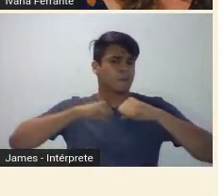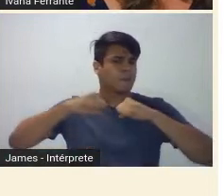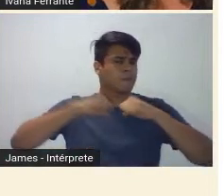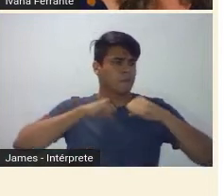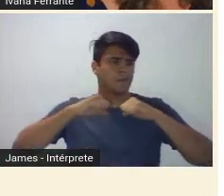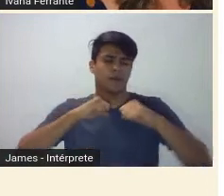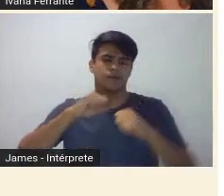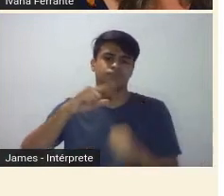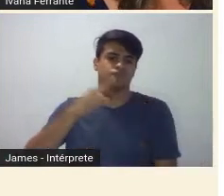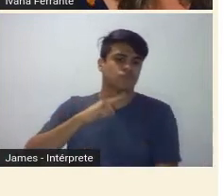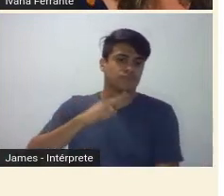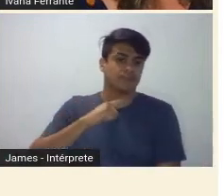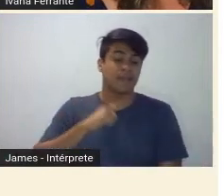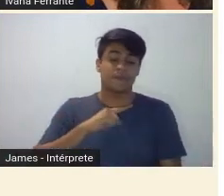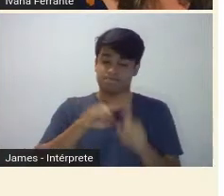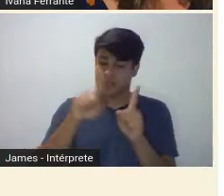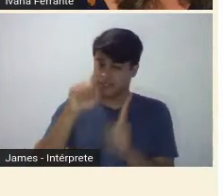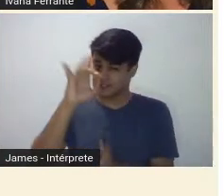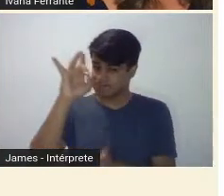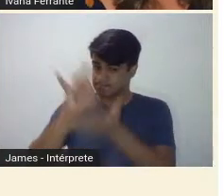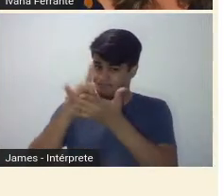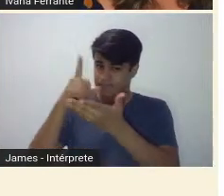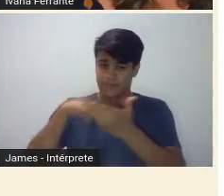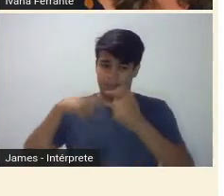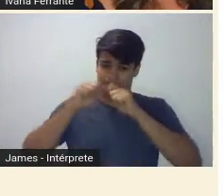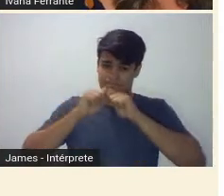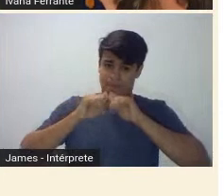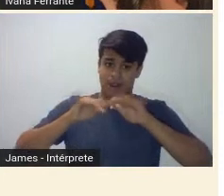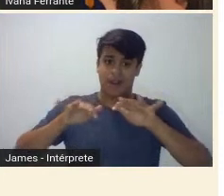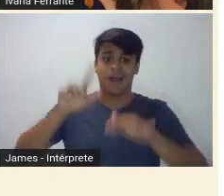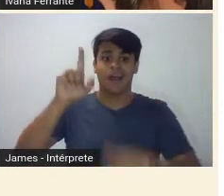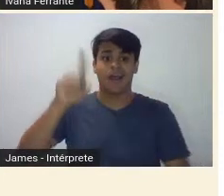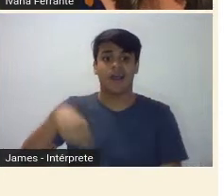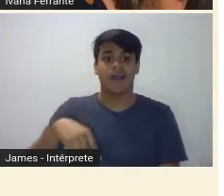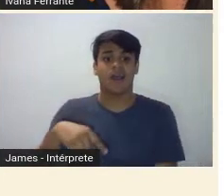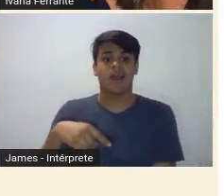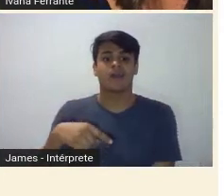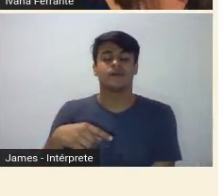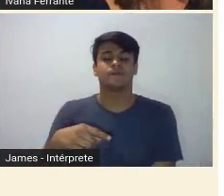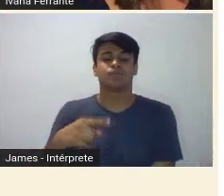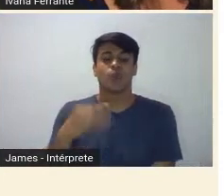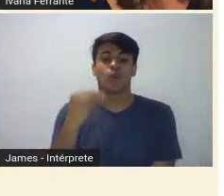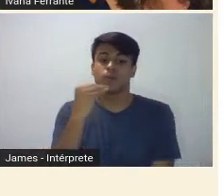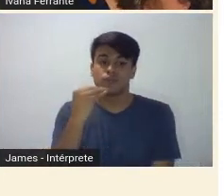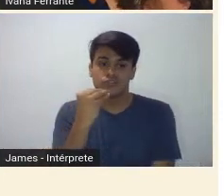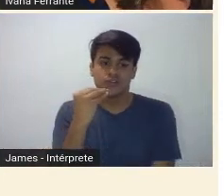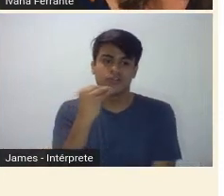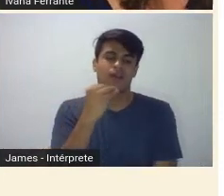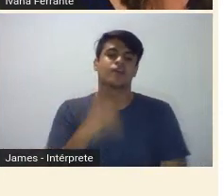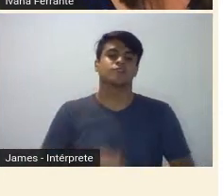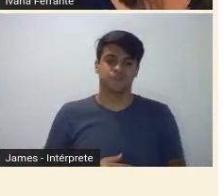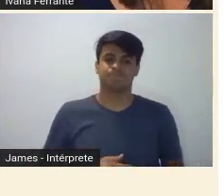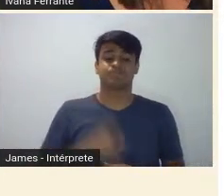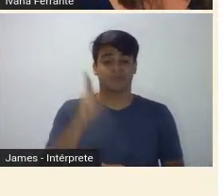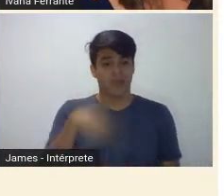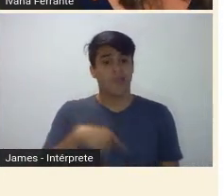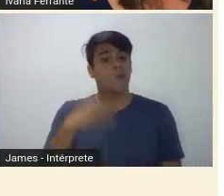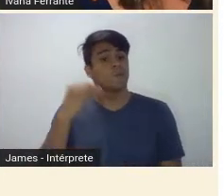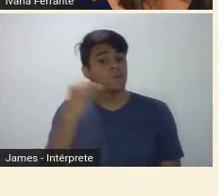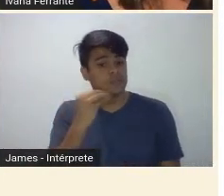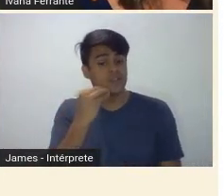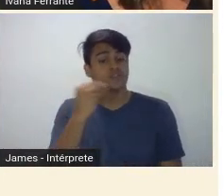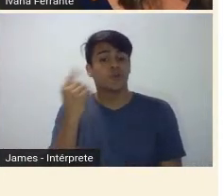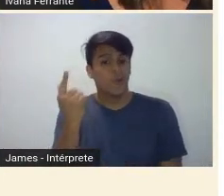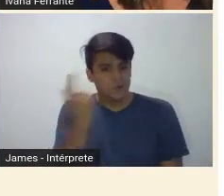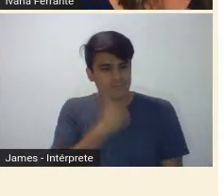foi essa oportunidade, ruidosa mesmo, foi essa oportunidade que os